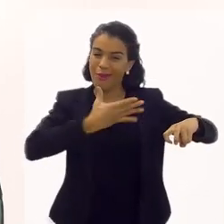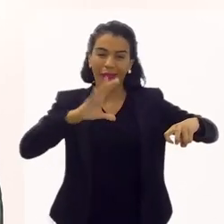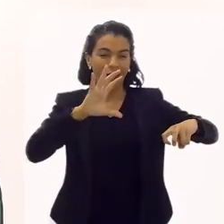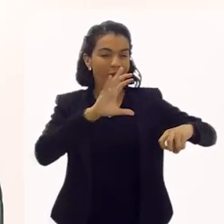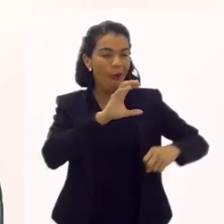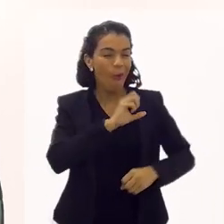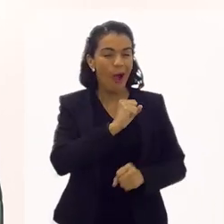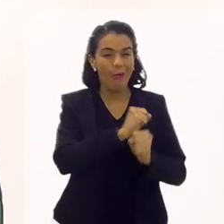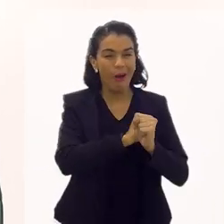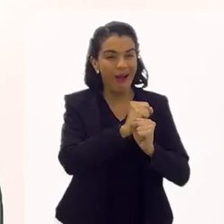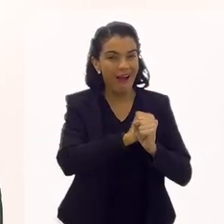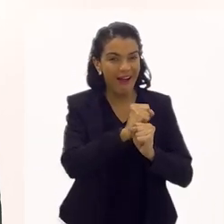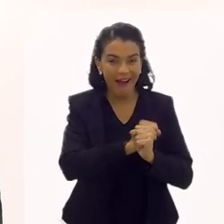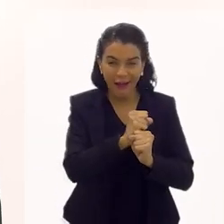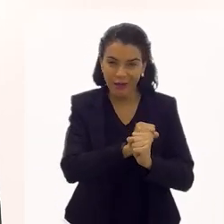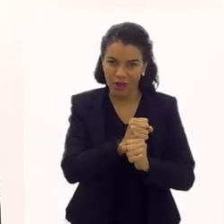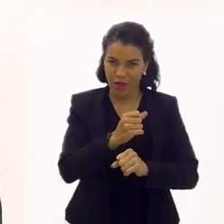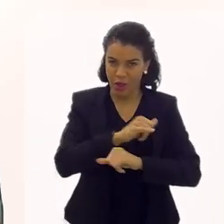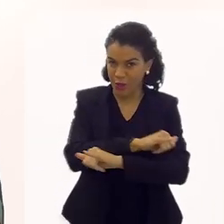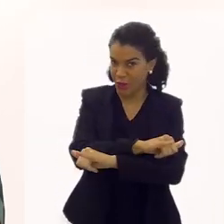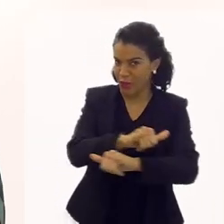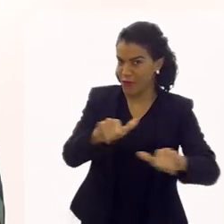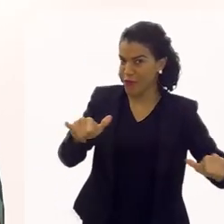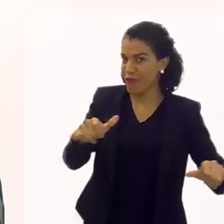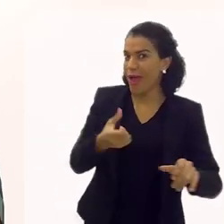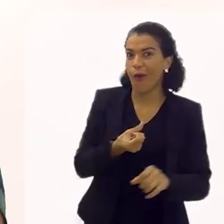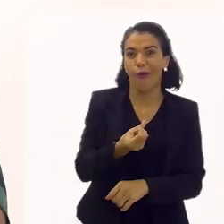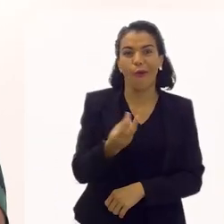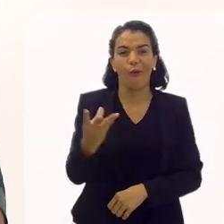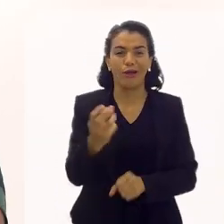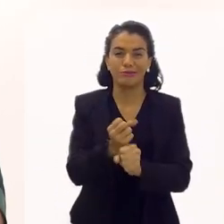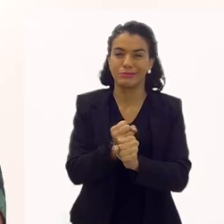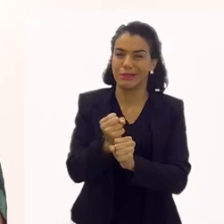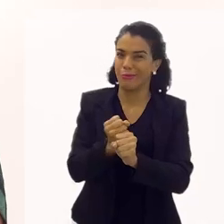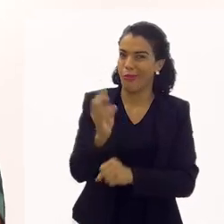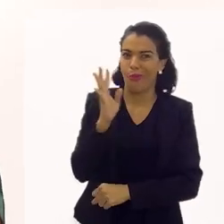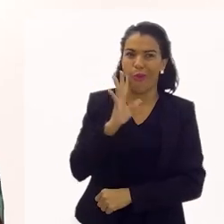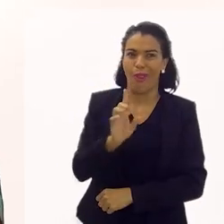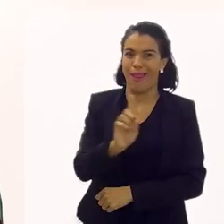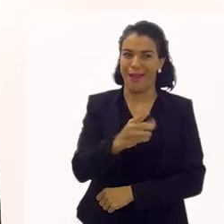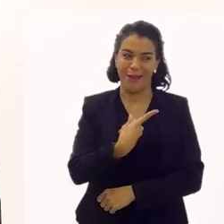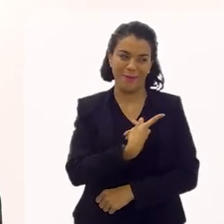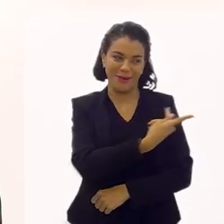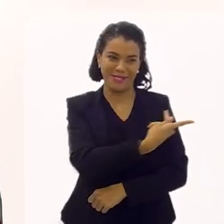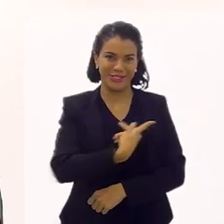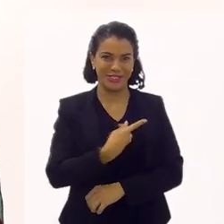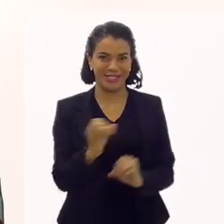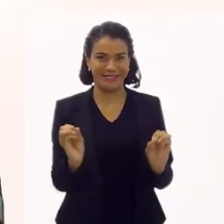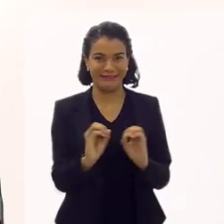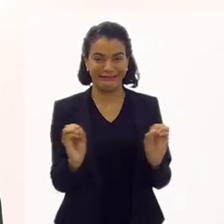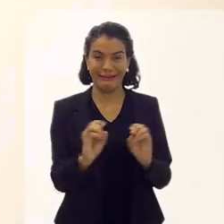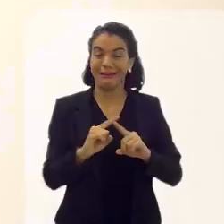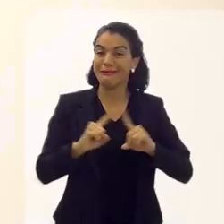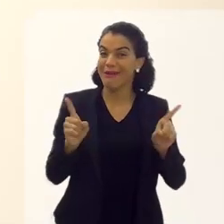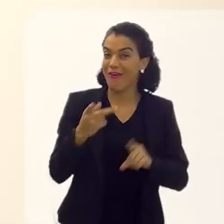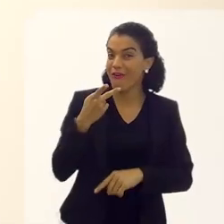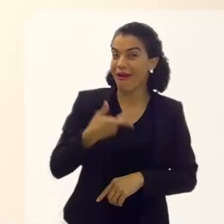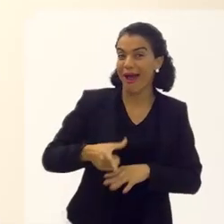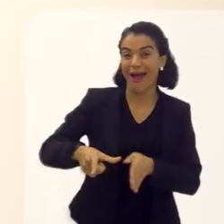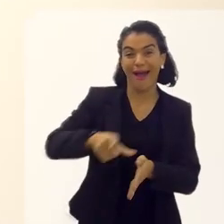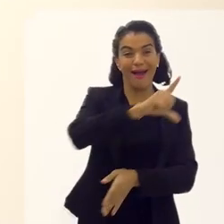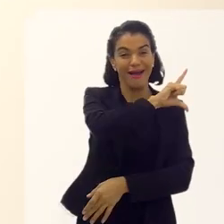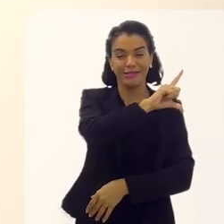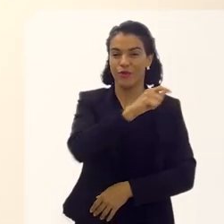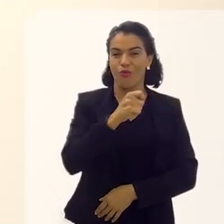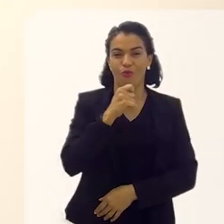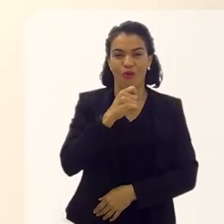gosto muito, de muitos anos. Não vou falar quantos anos, porque não fica bem para a gente, né? Não. Mas só vou dizer que a gente não